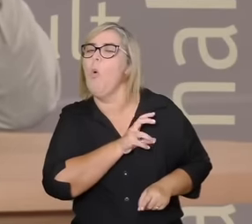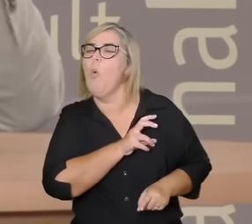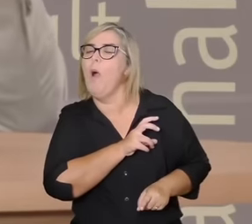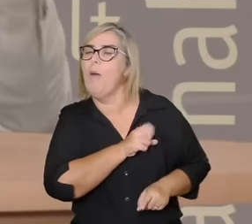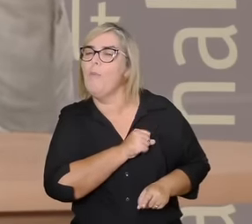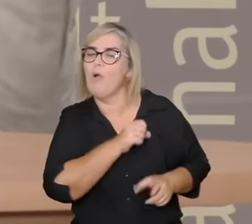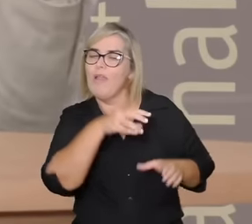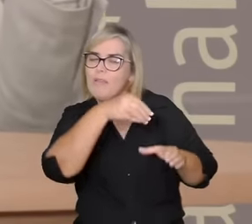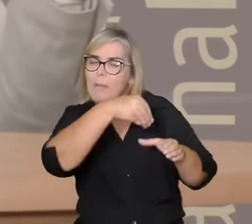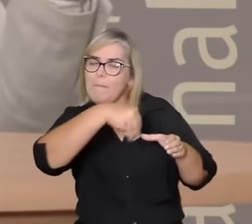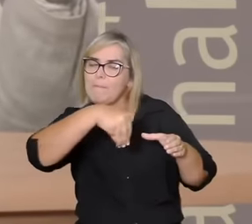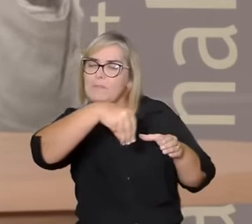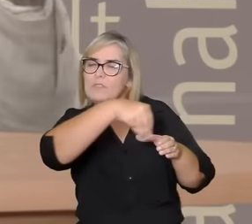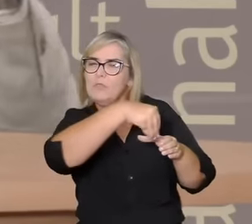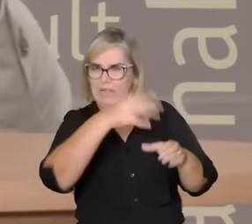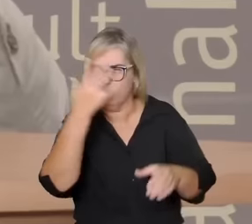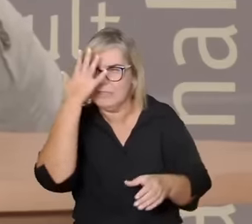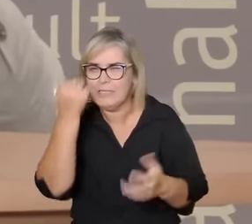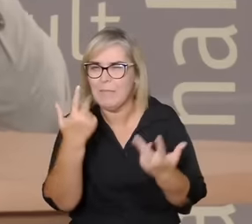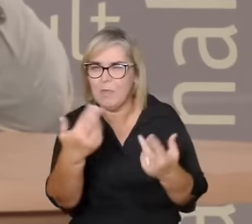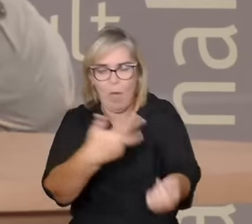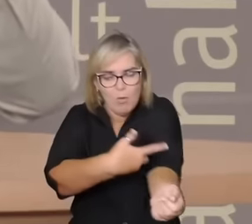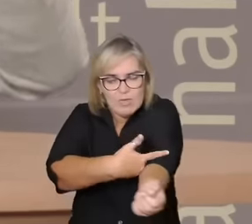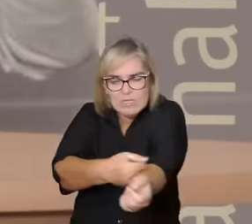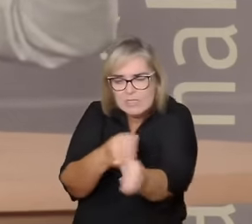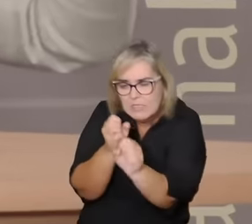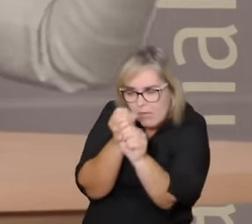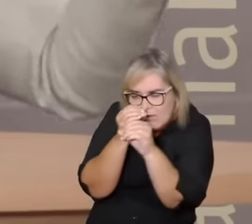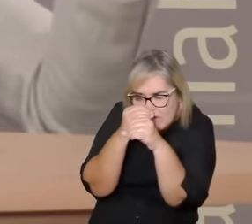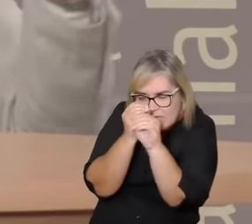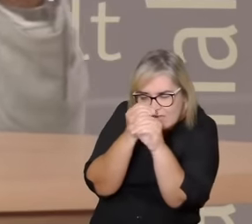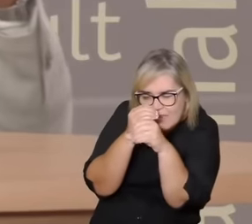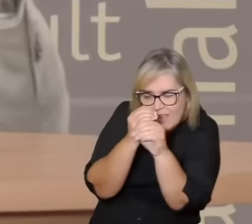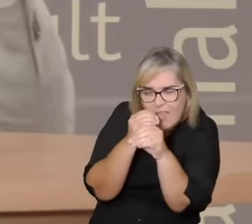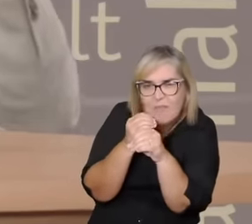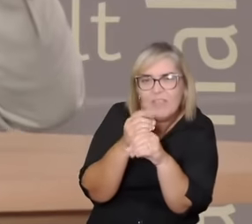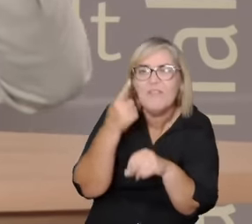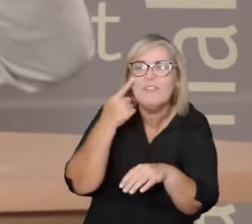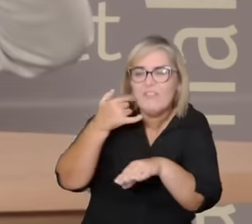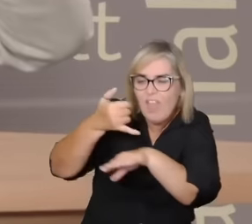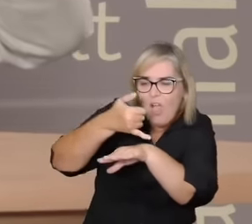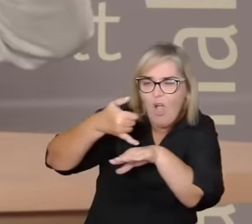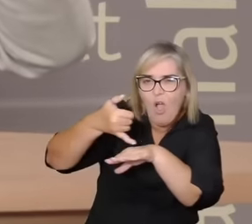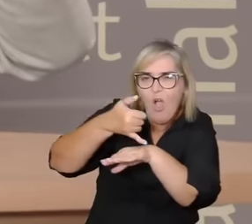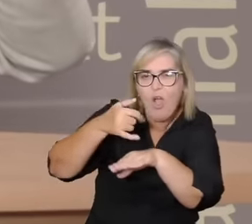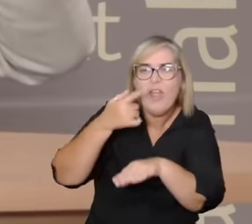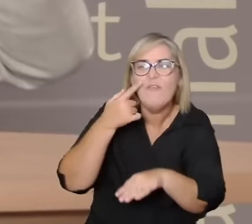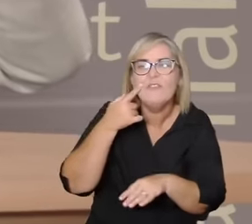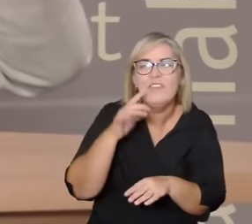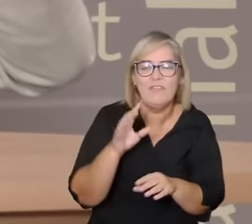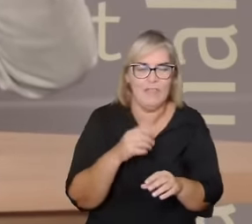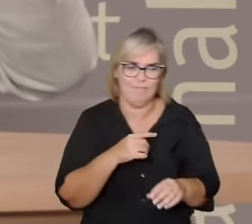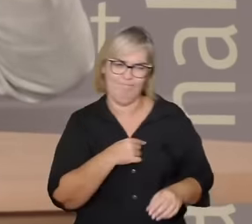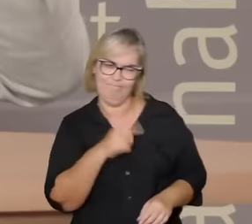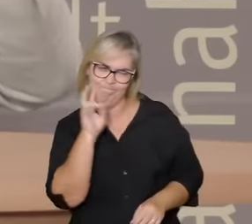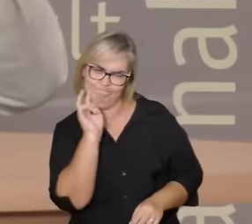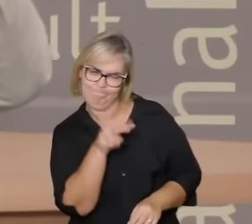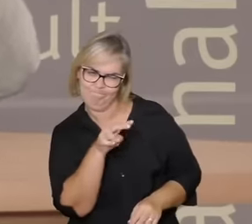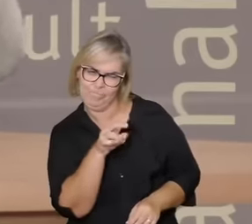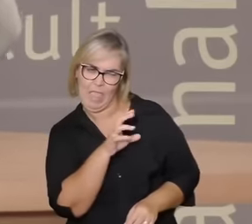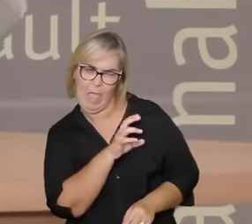a gente pede um exame você tem exame de sangue colesterol assim não sei o que a gente ia ver assim o afeto amor ele está ali